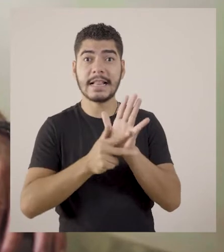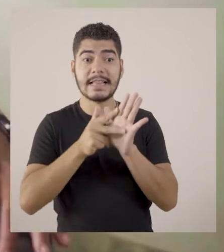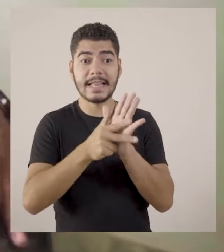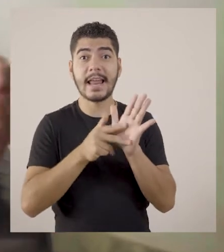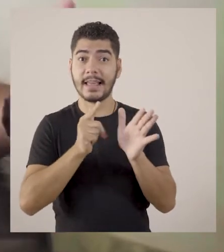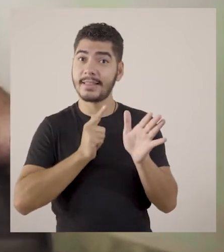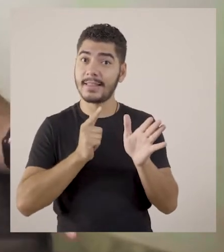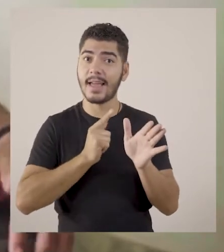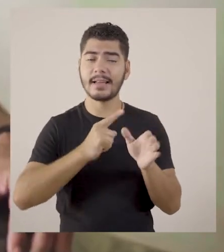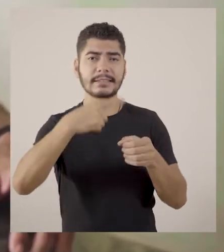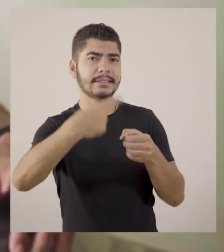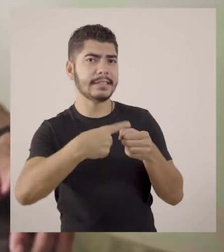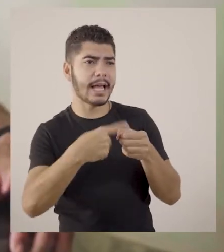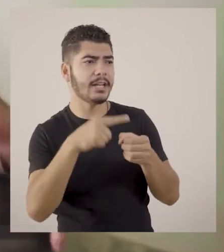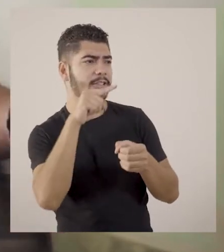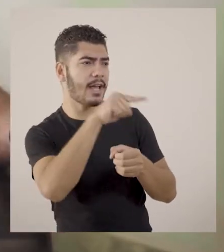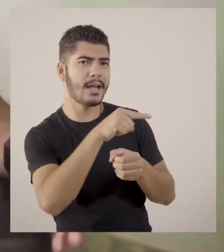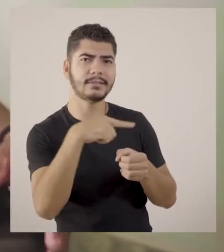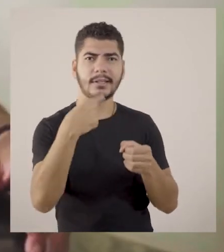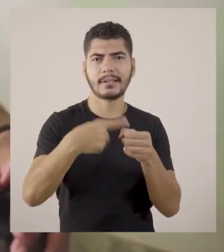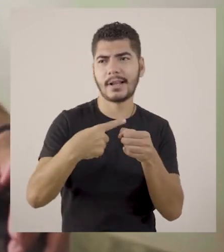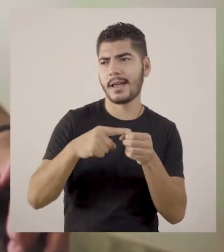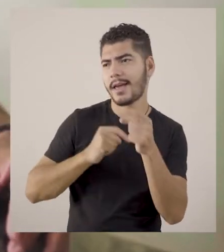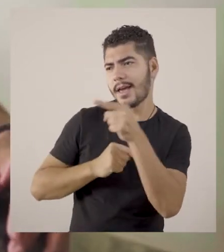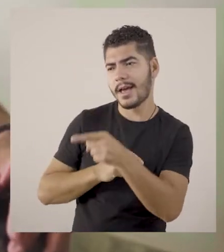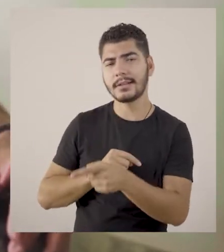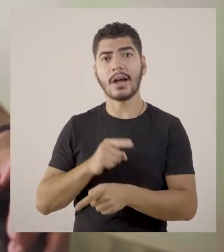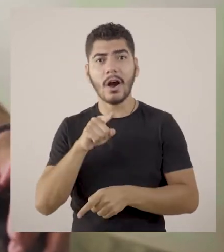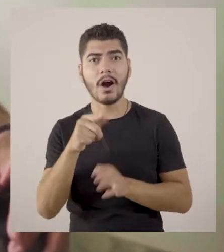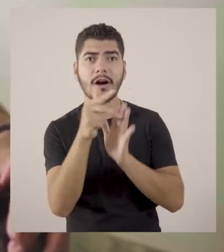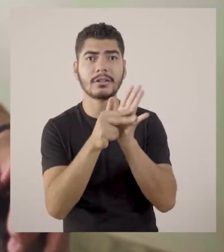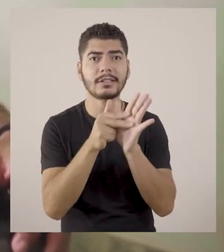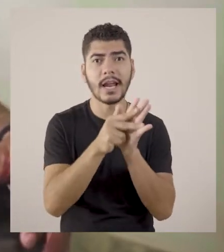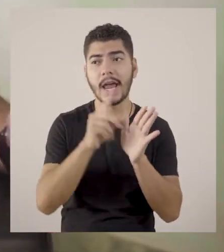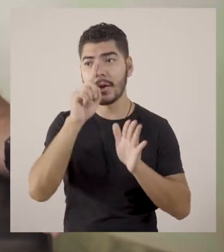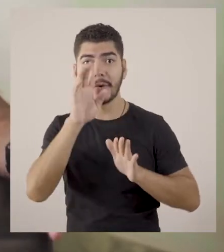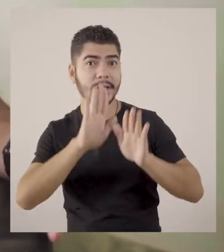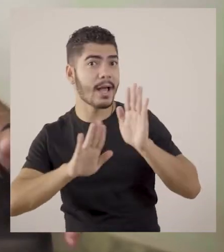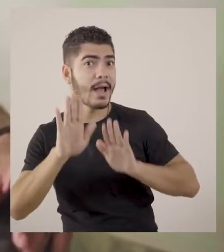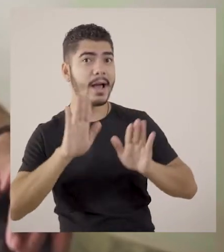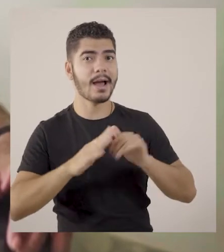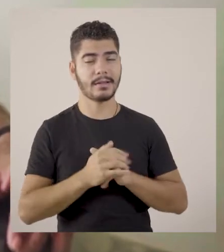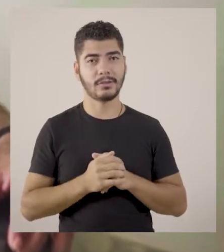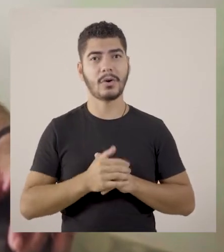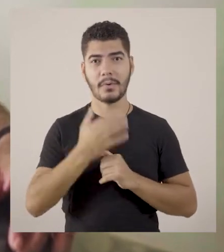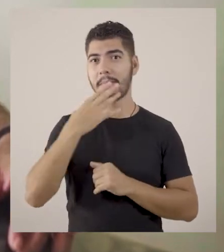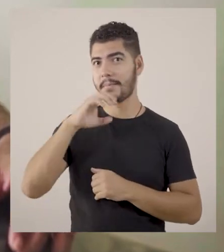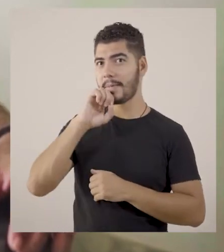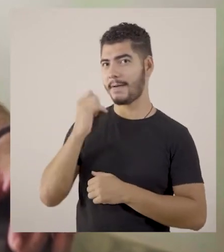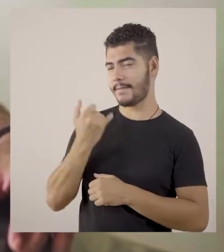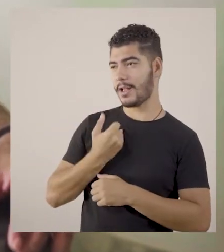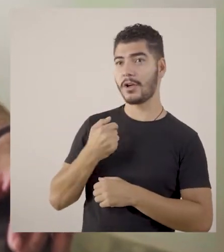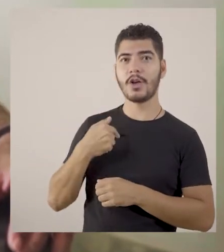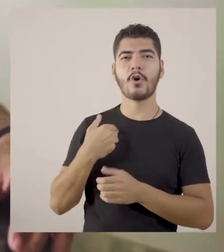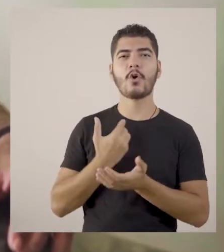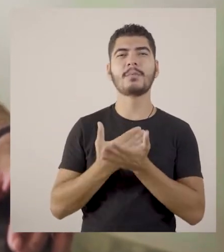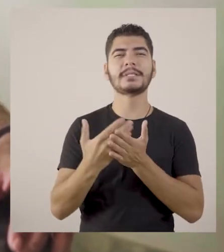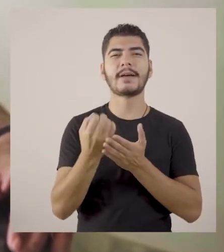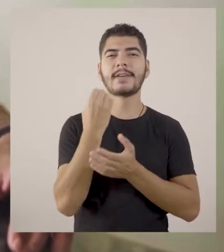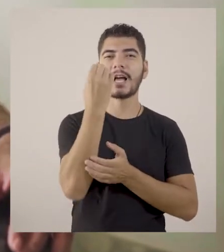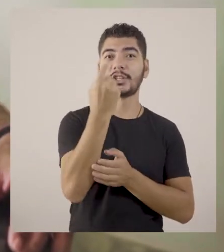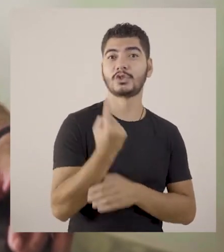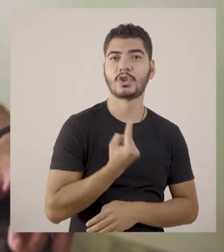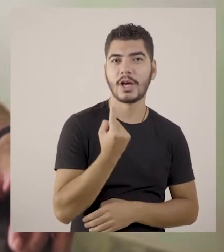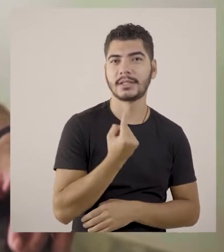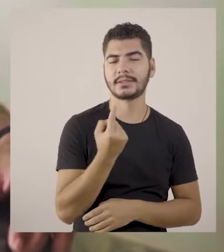cidade, olha, tem essa, olha o trem, olha, toma cuidado com isso. Meu pai falava, quando eu comecei a viajar sozinho,